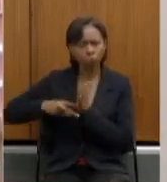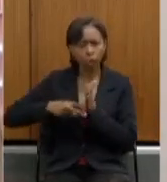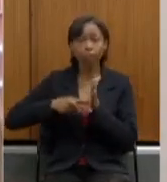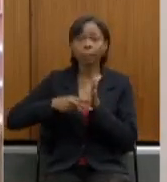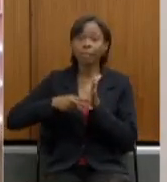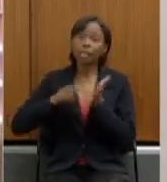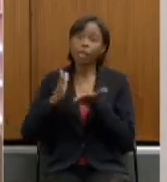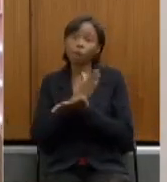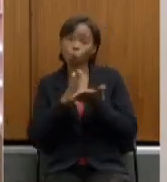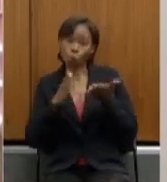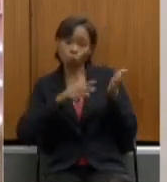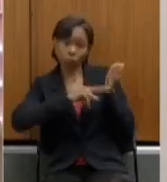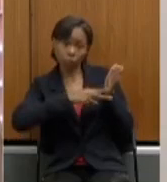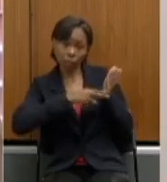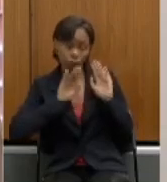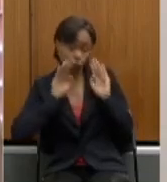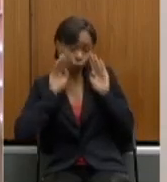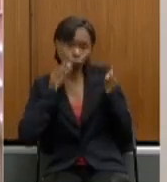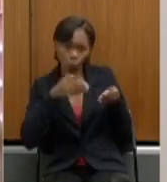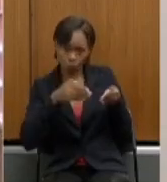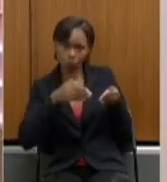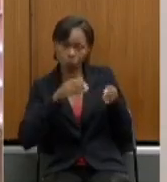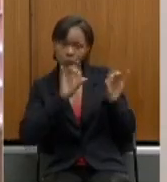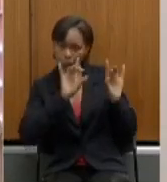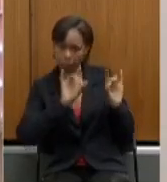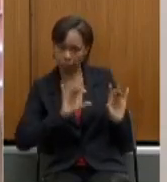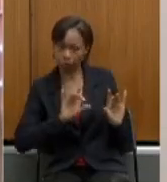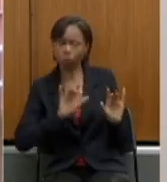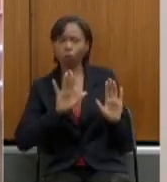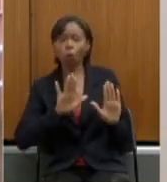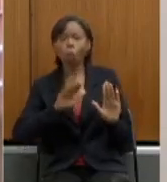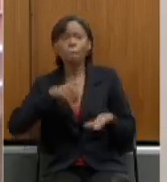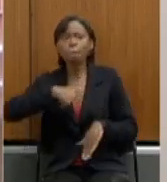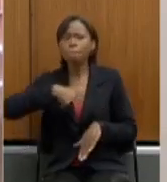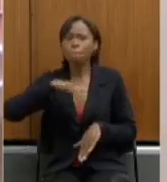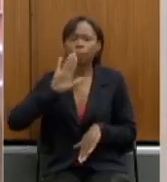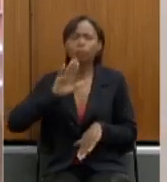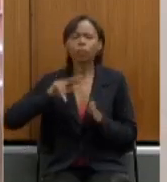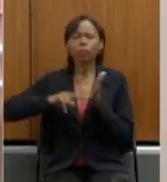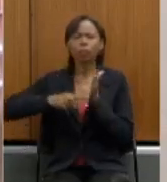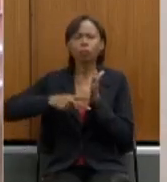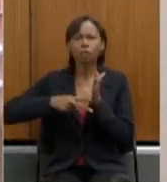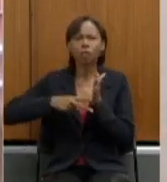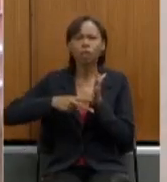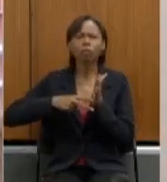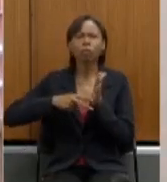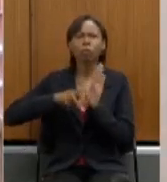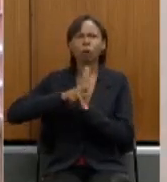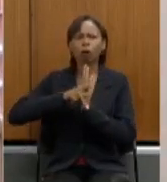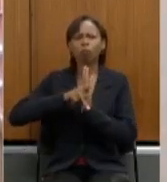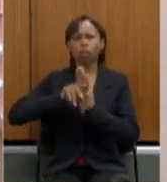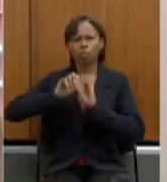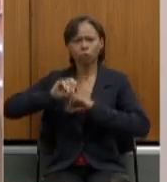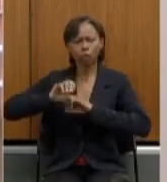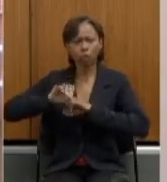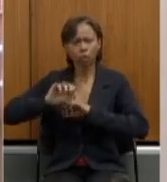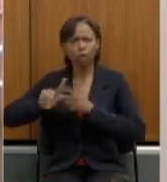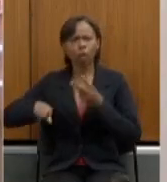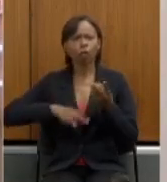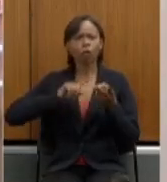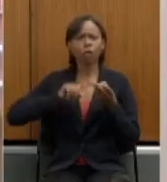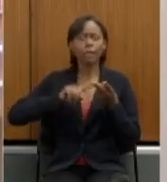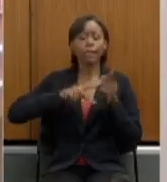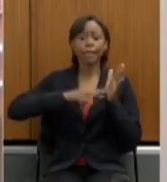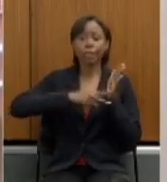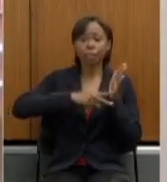específicos aí os mais atuantes foram os sindicatos APLB sindicato que é da educação e os sindicatos de